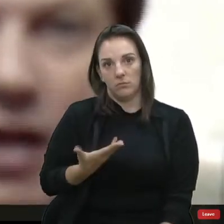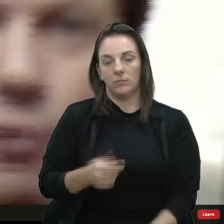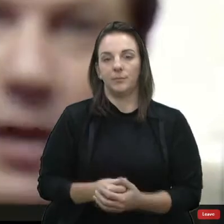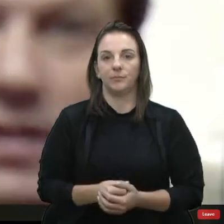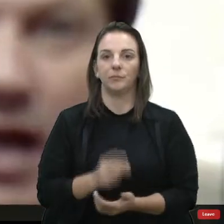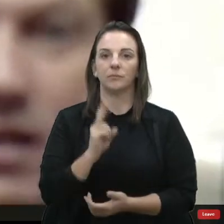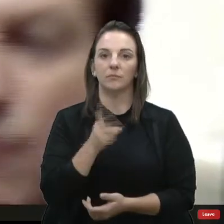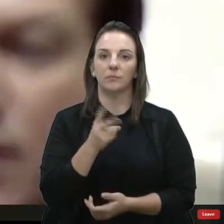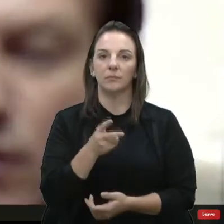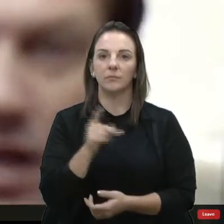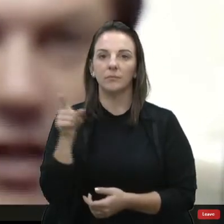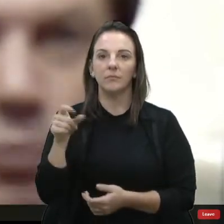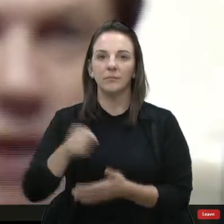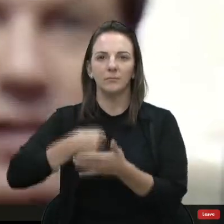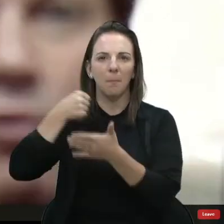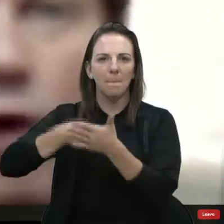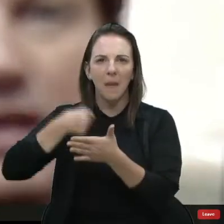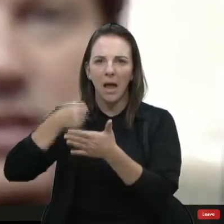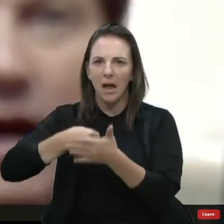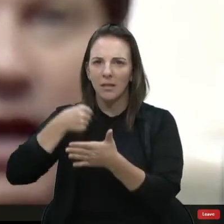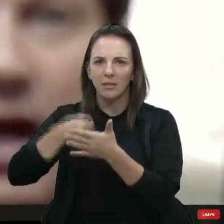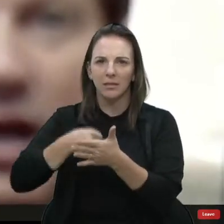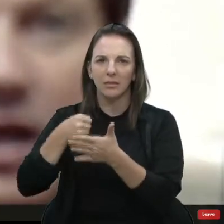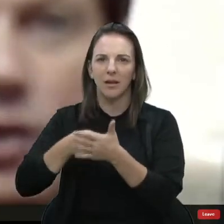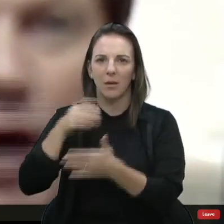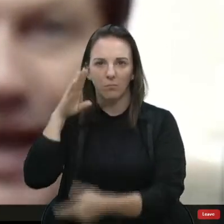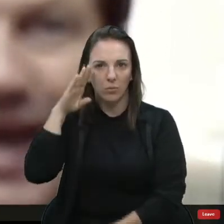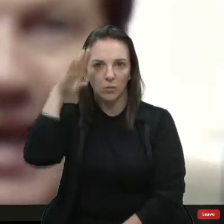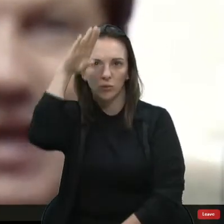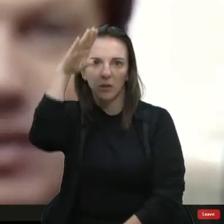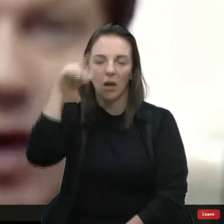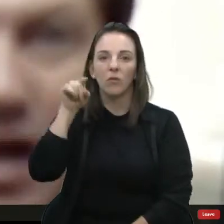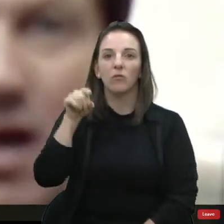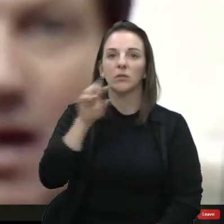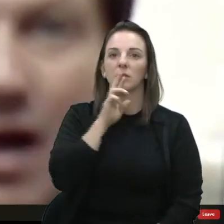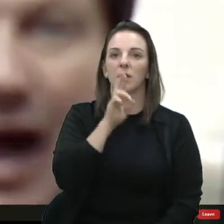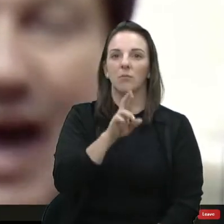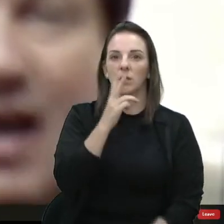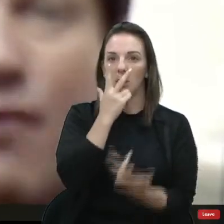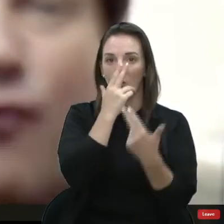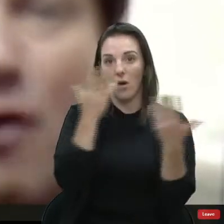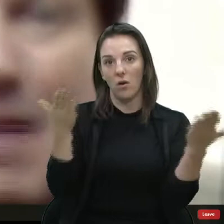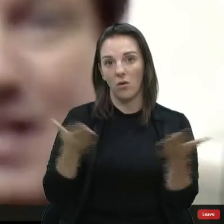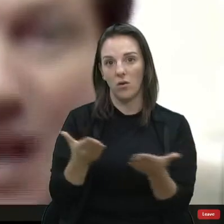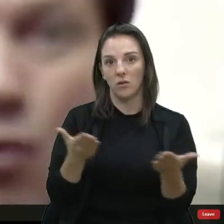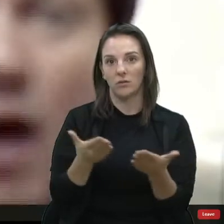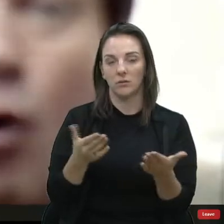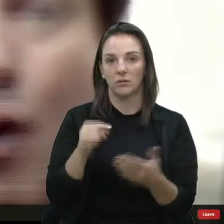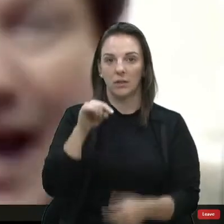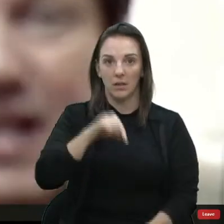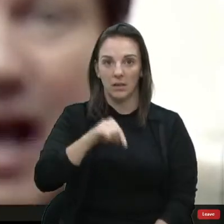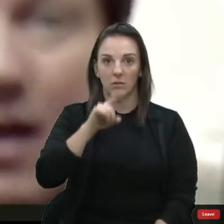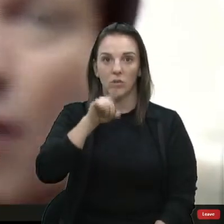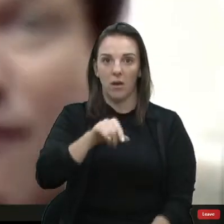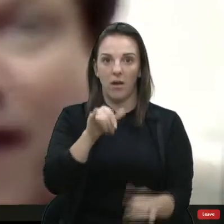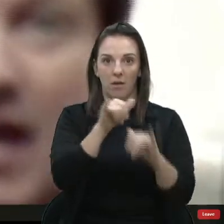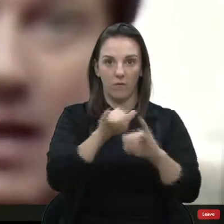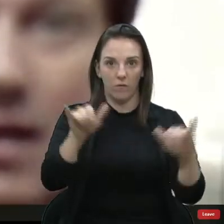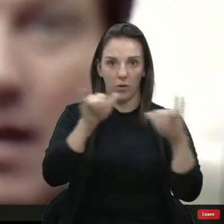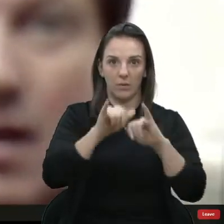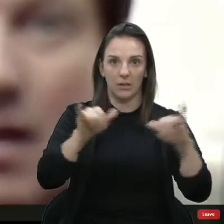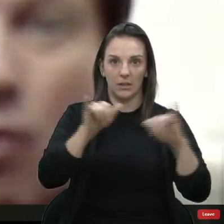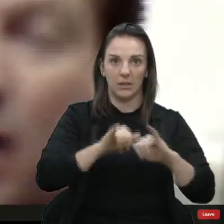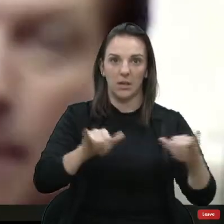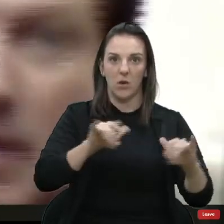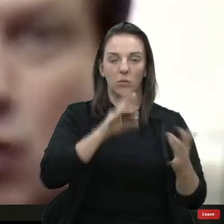bateram o presidente, vocês vão ter respostas como essa. E isso aqui é informação correta, não é fake.